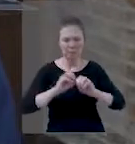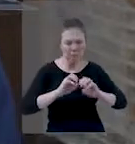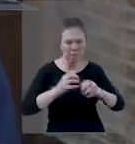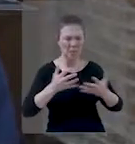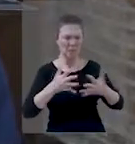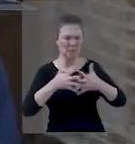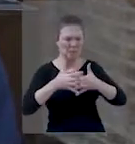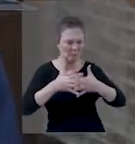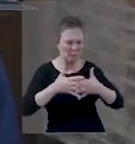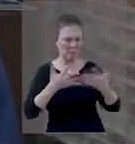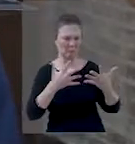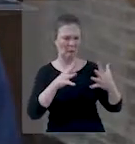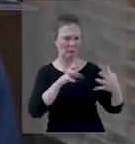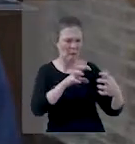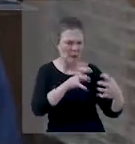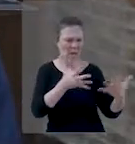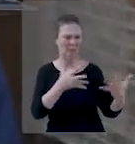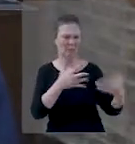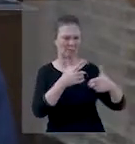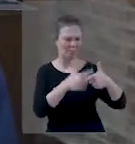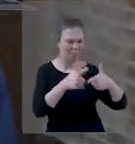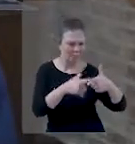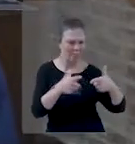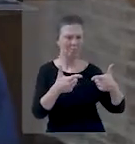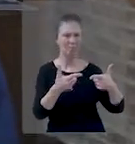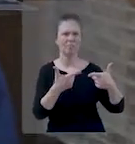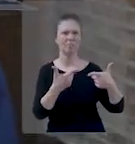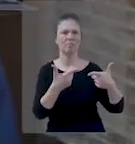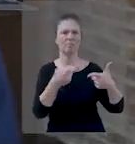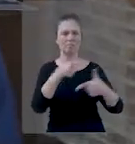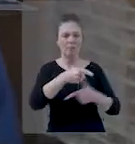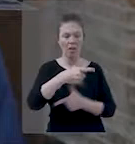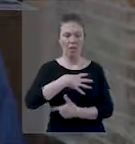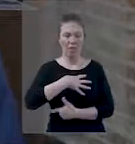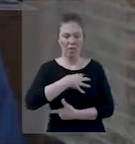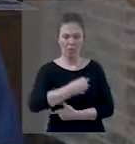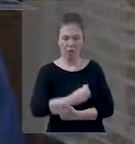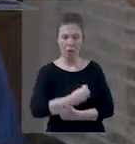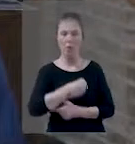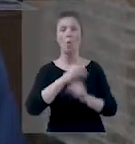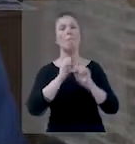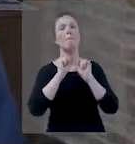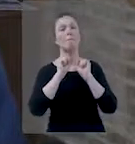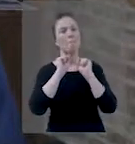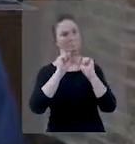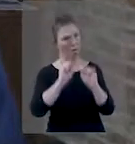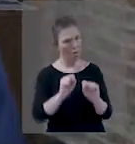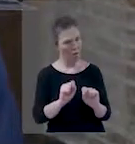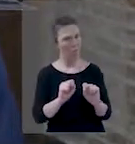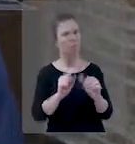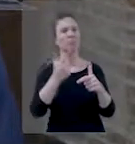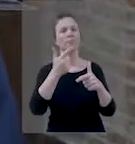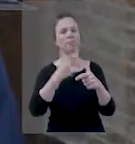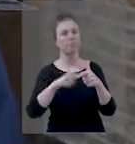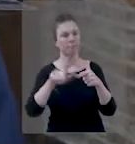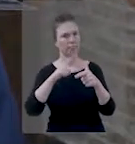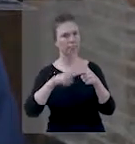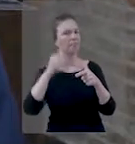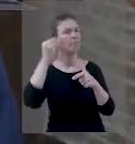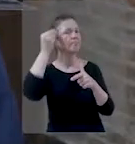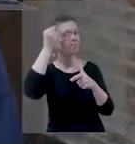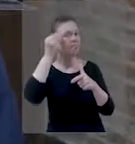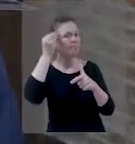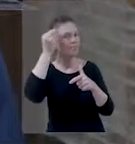criados nesse ambiente de tumulto, de atritos, de conflitos. Esses filhos podem ser